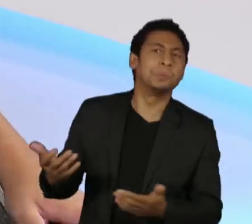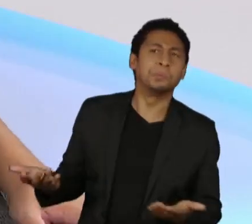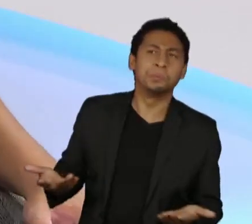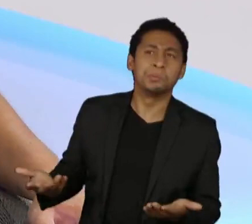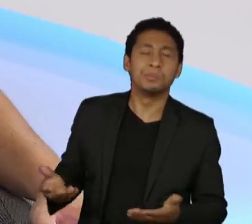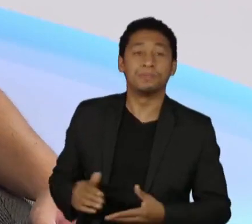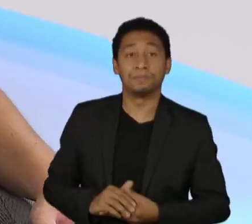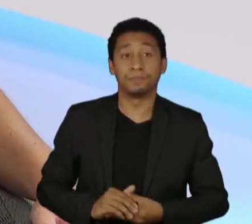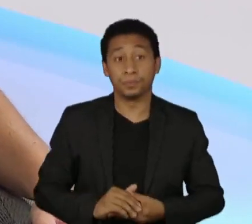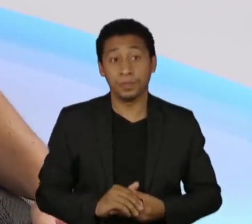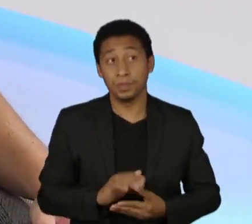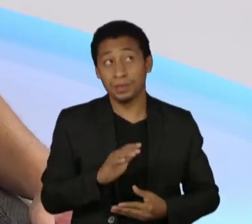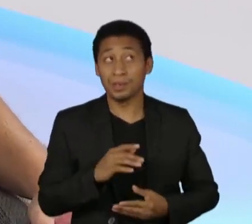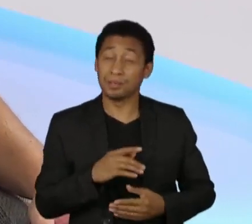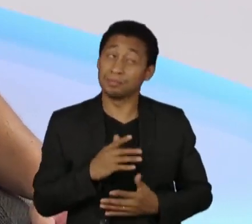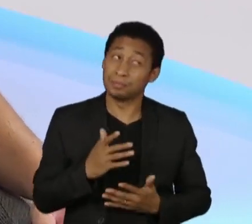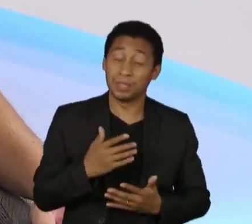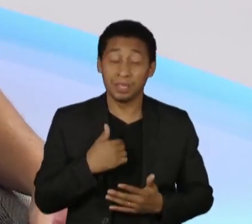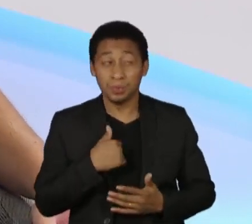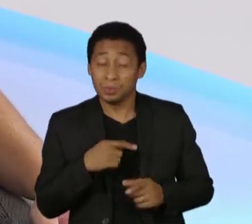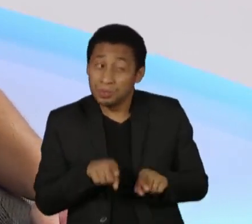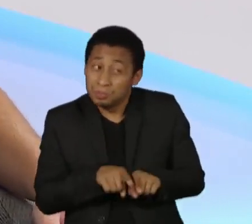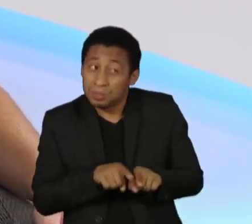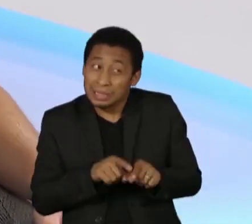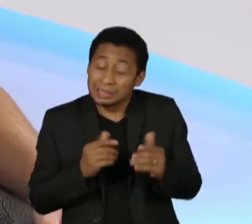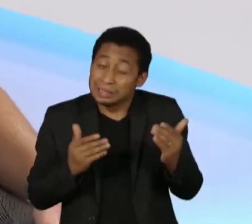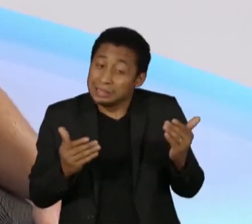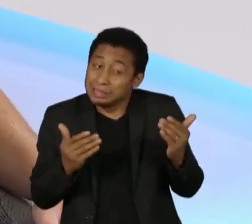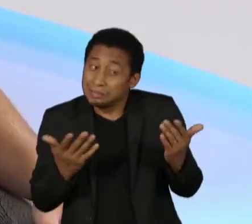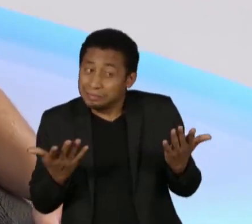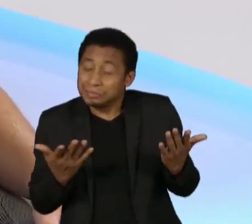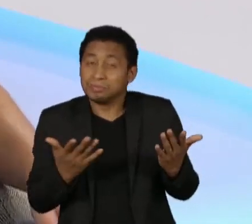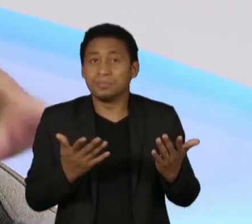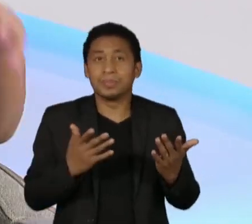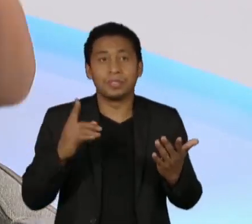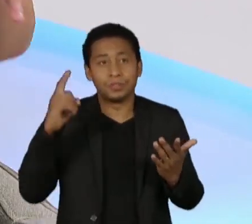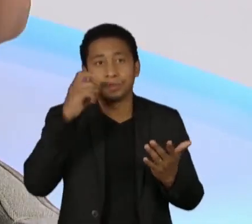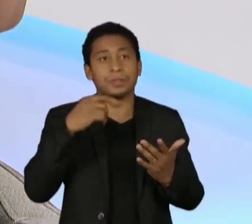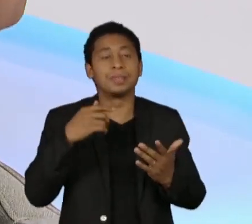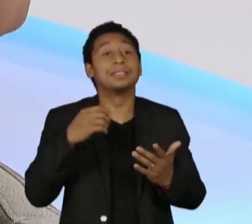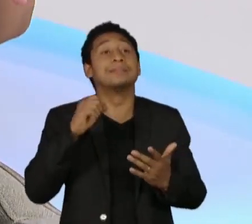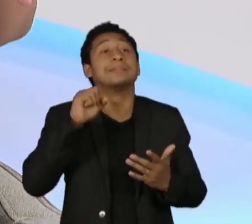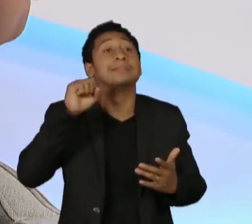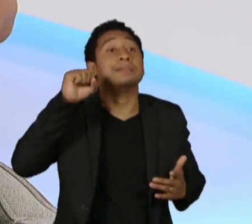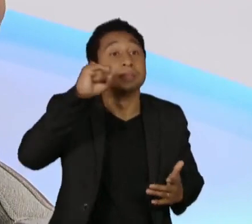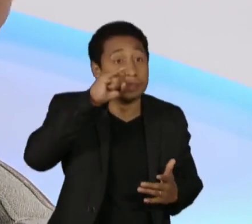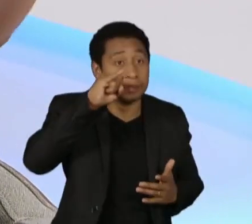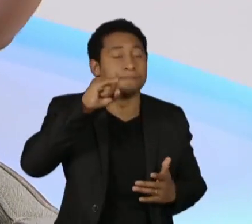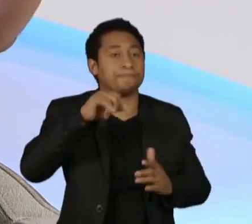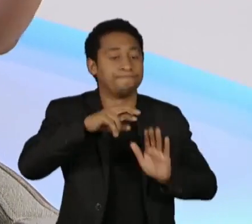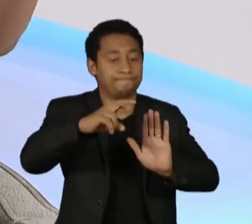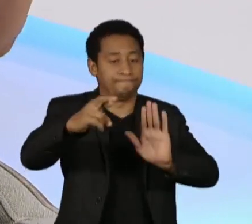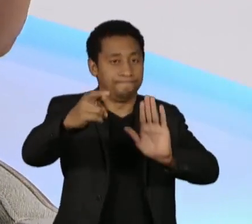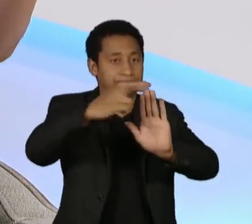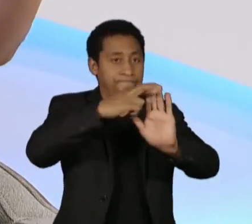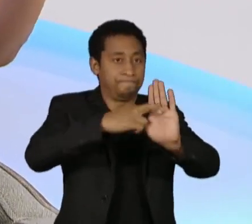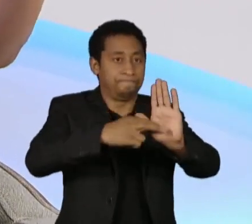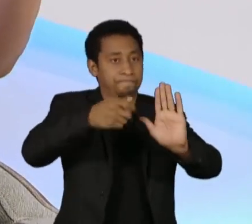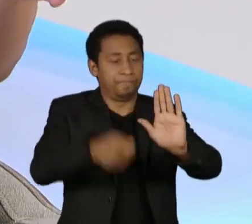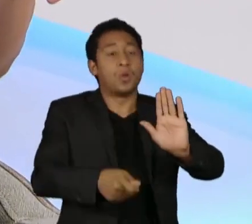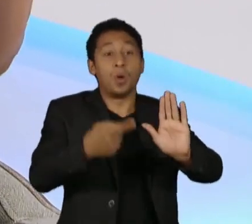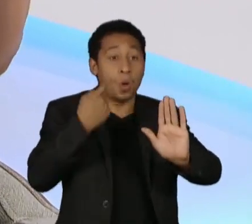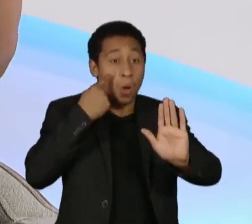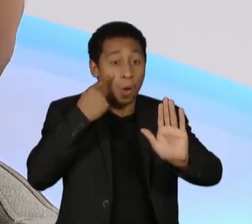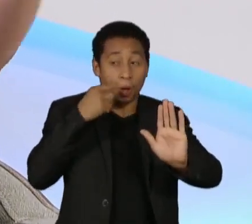eu tenho certas dúvidas sobre isso, eu não sei, porque acontece o seguinte, se você botar uma regra que diz assim, o cara não pode ter sido do partido,